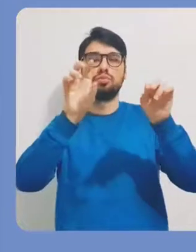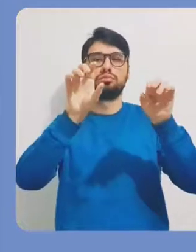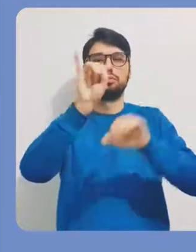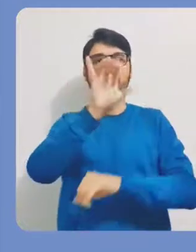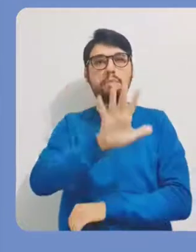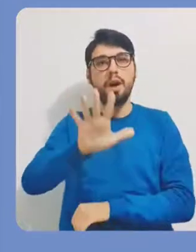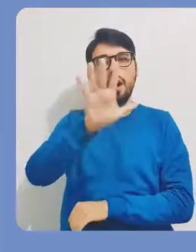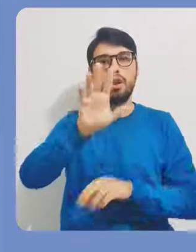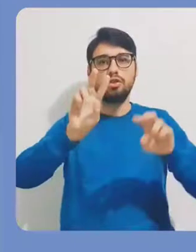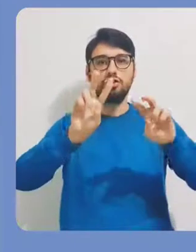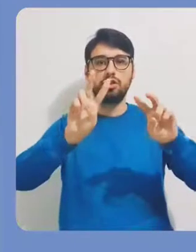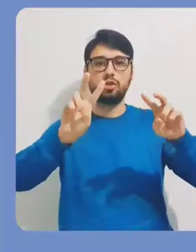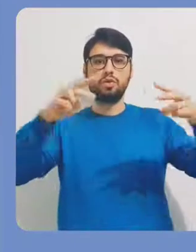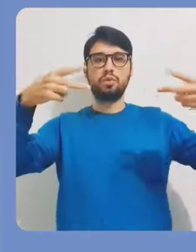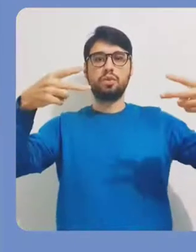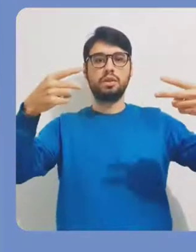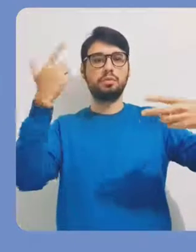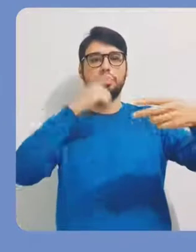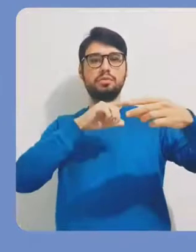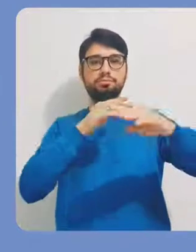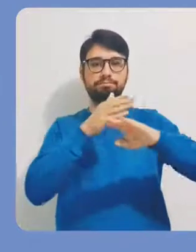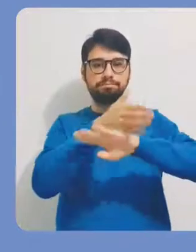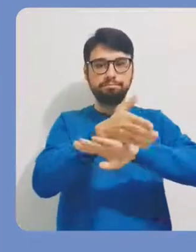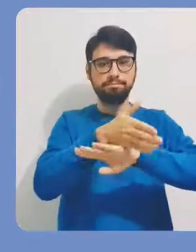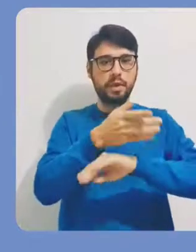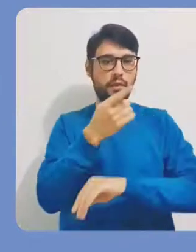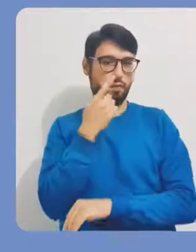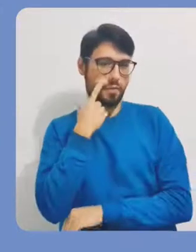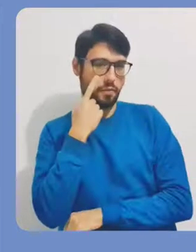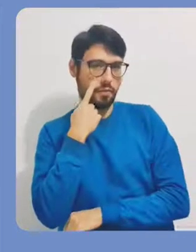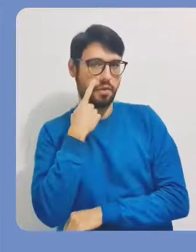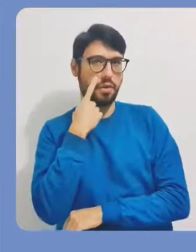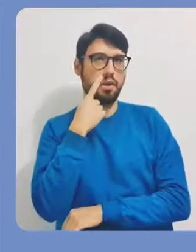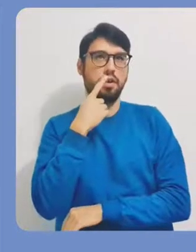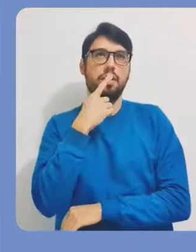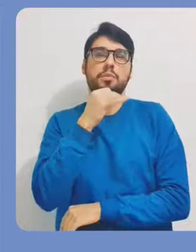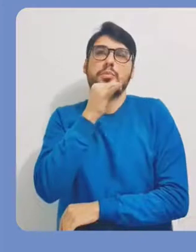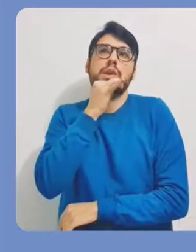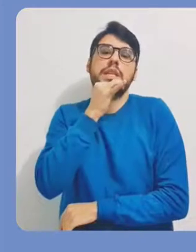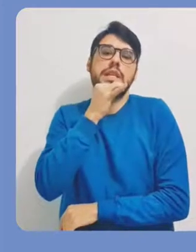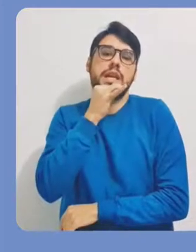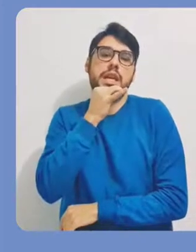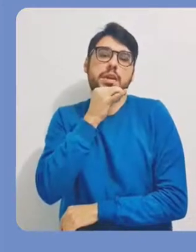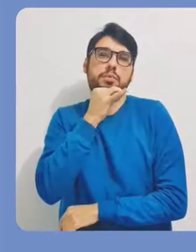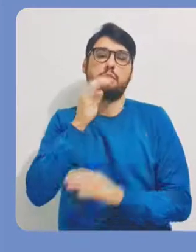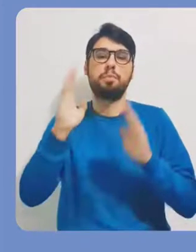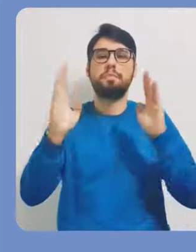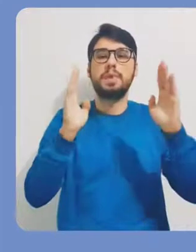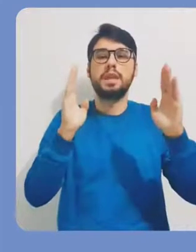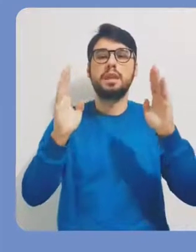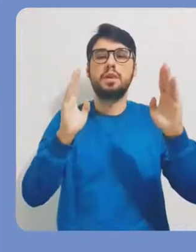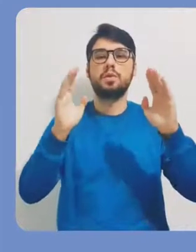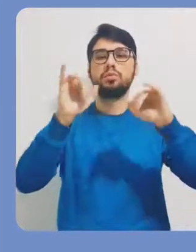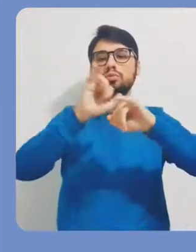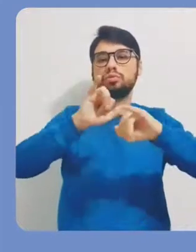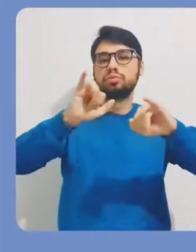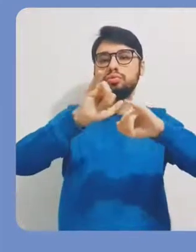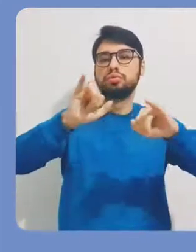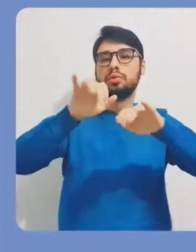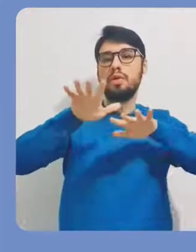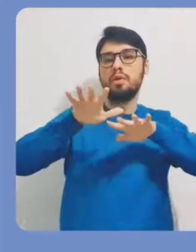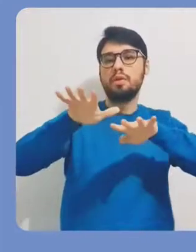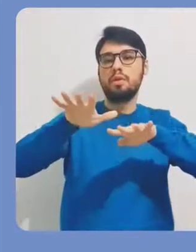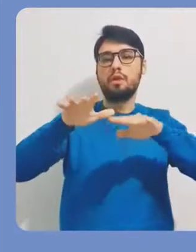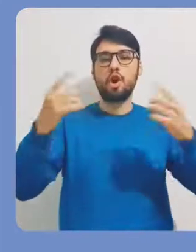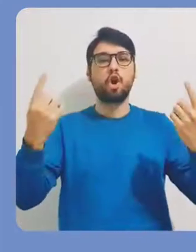posso colocar opcionalmente o título da imagem e o link de acesso. Então, por exemplo, eu posso estar num período, a gente pode estar